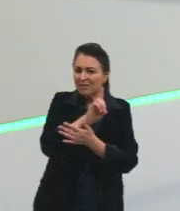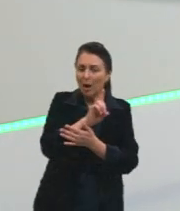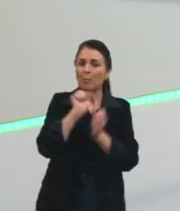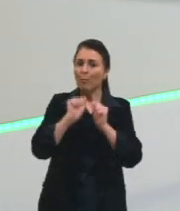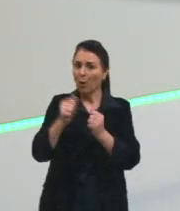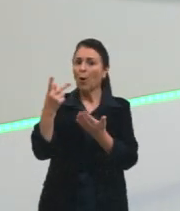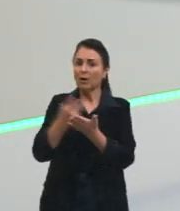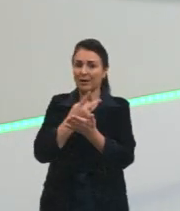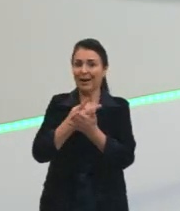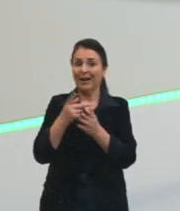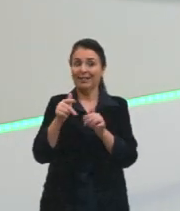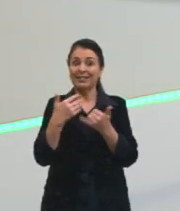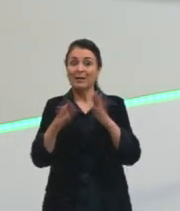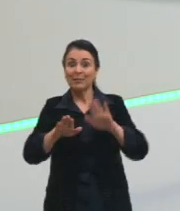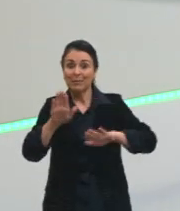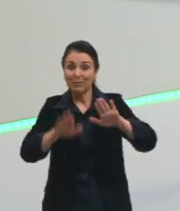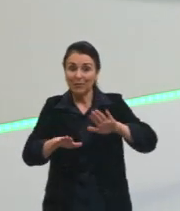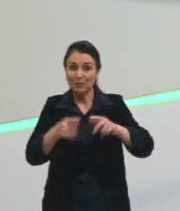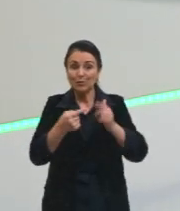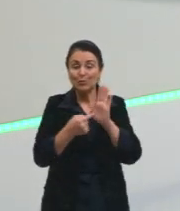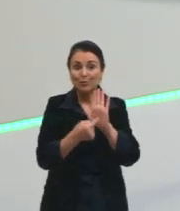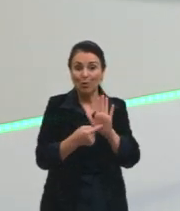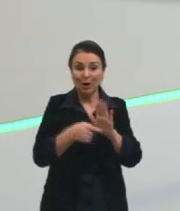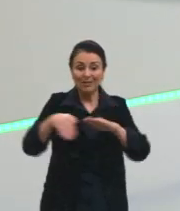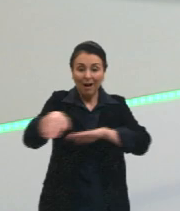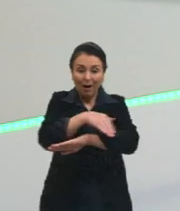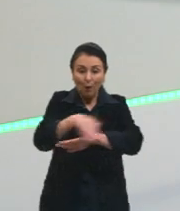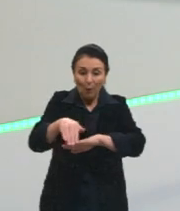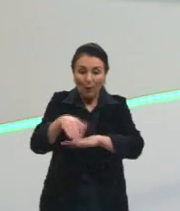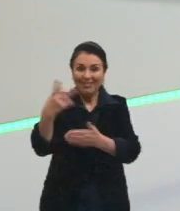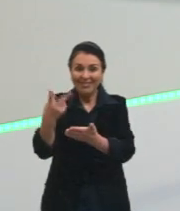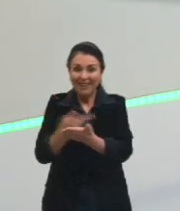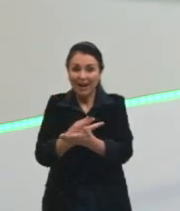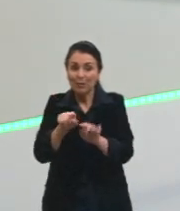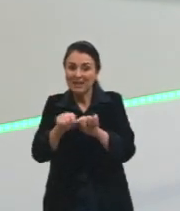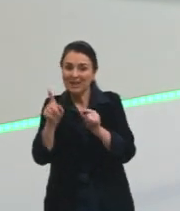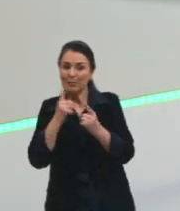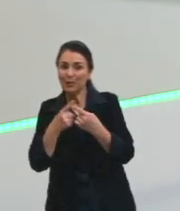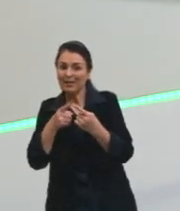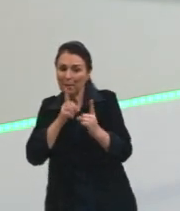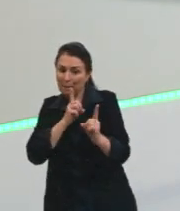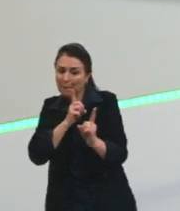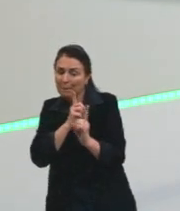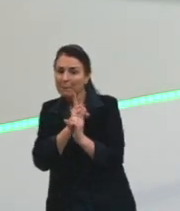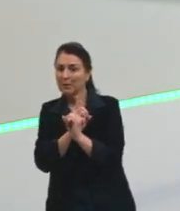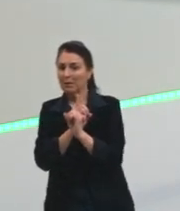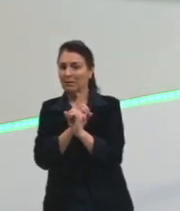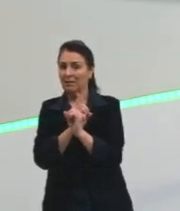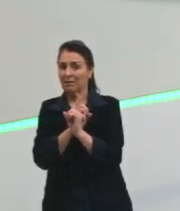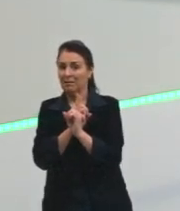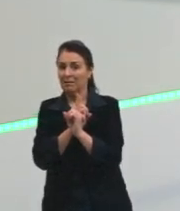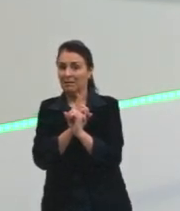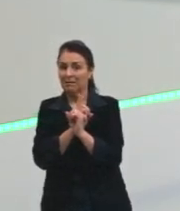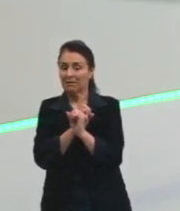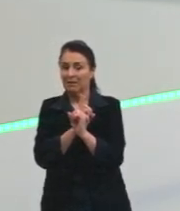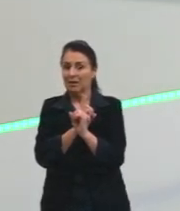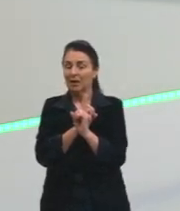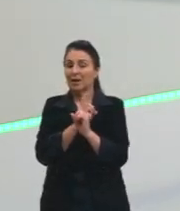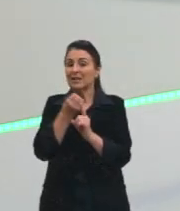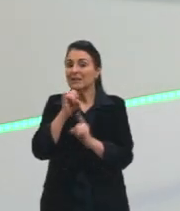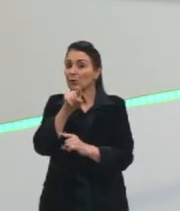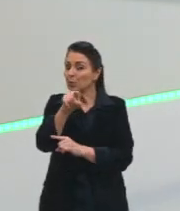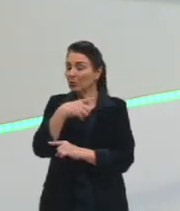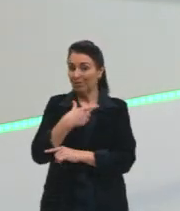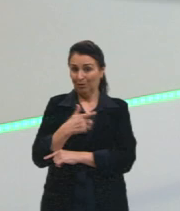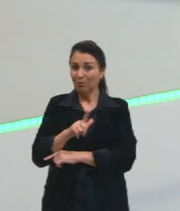da rua, tu tá do outro, então a precisão é super tranquila, super rápida. O problema disso aí é que se tu não tiver